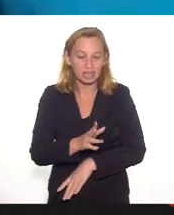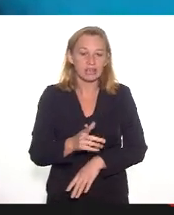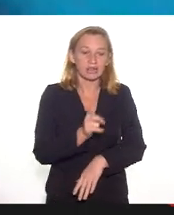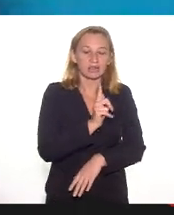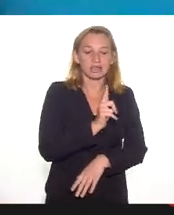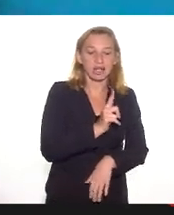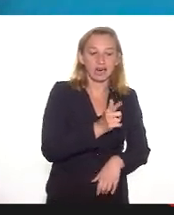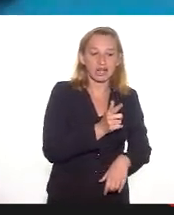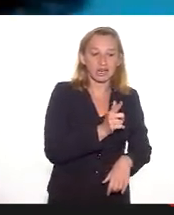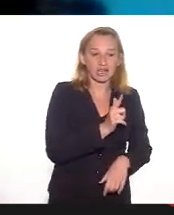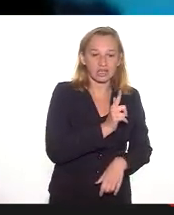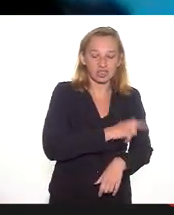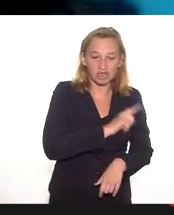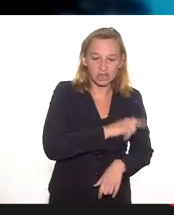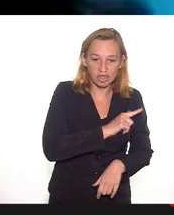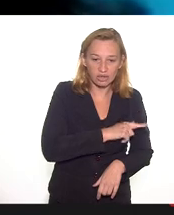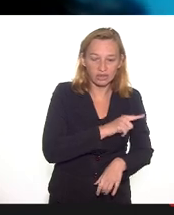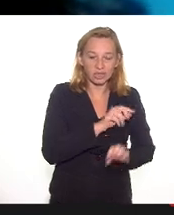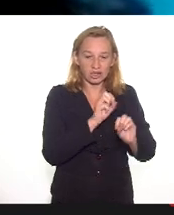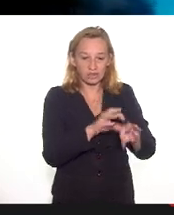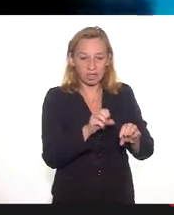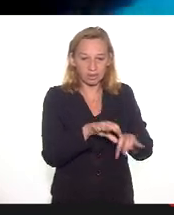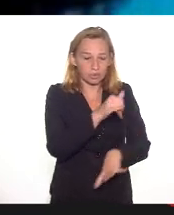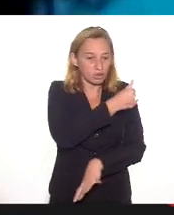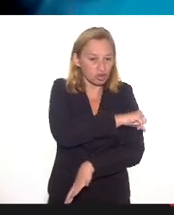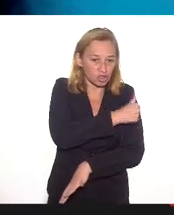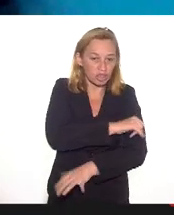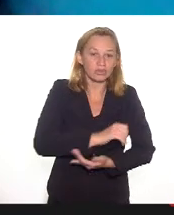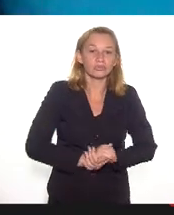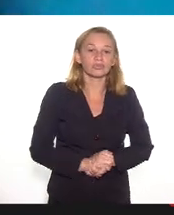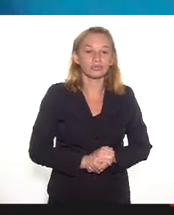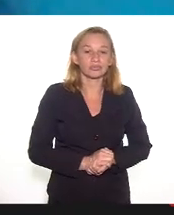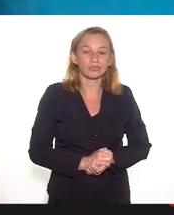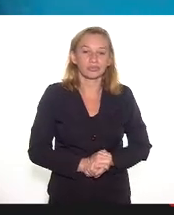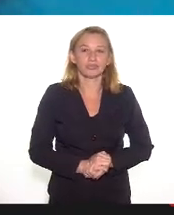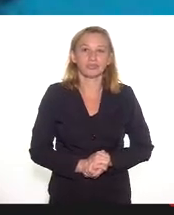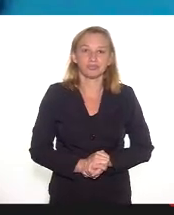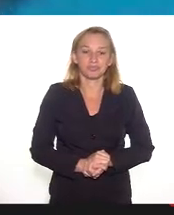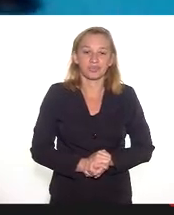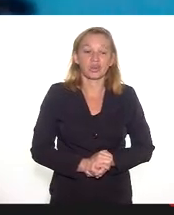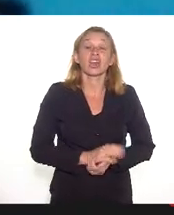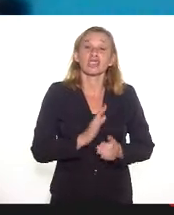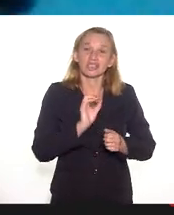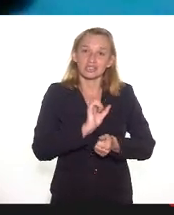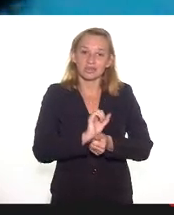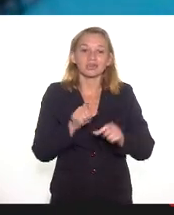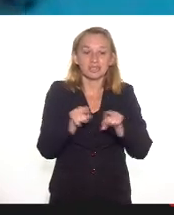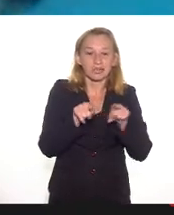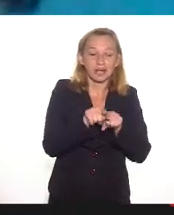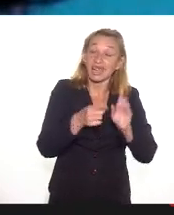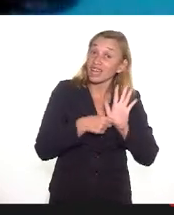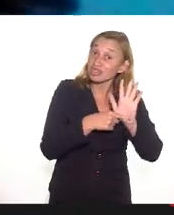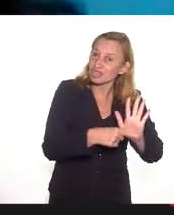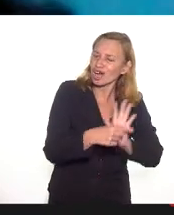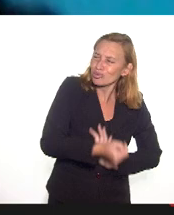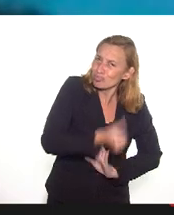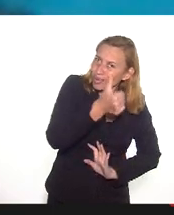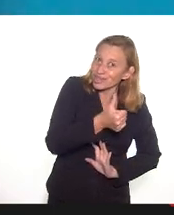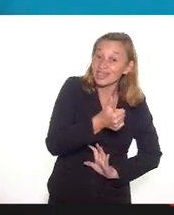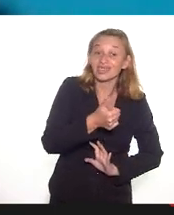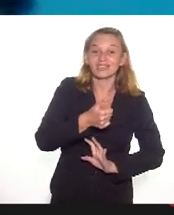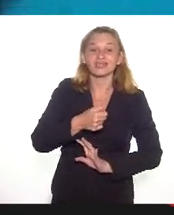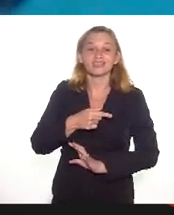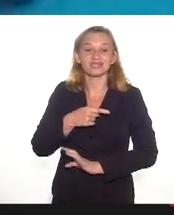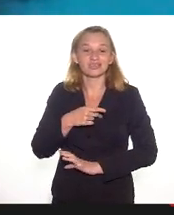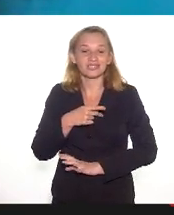da rede de educadores em museus do Rio de Janeiro, né, e espero também poder contribuir um pouco trazendo um